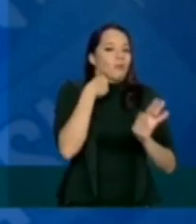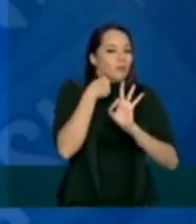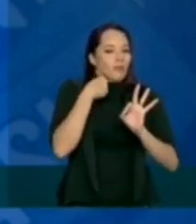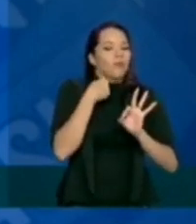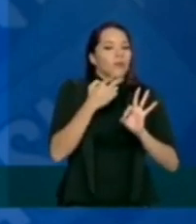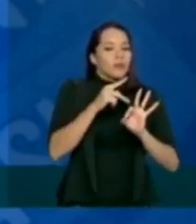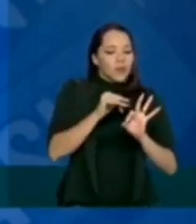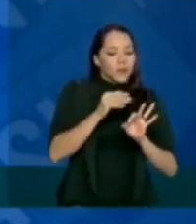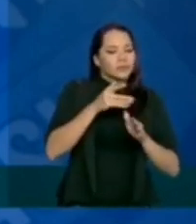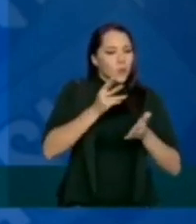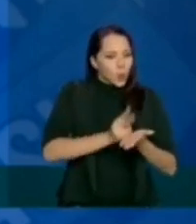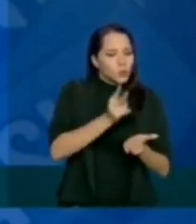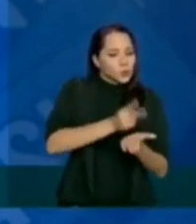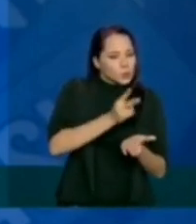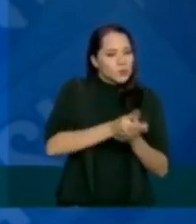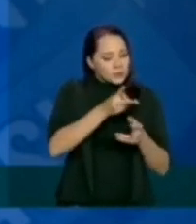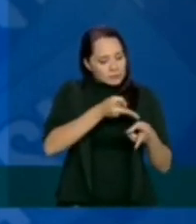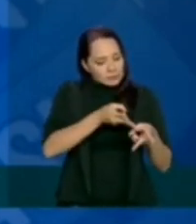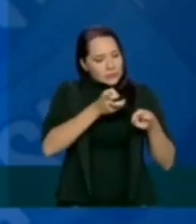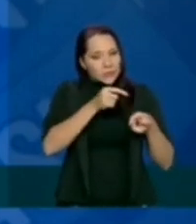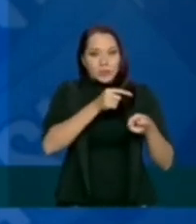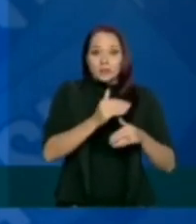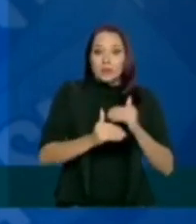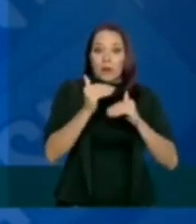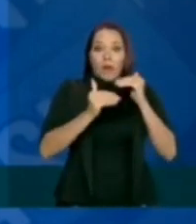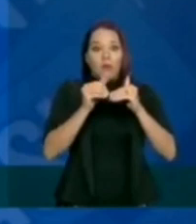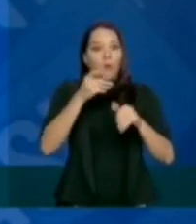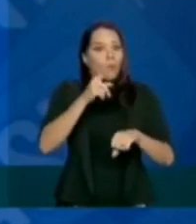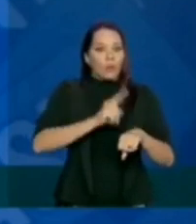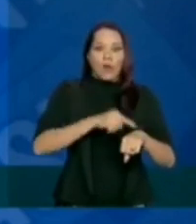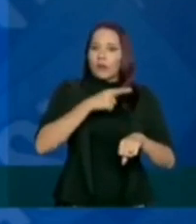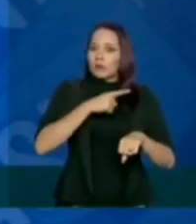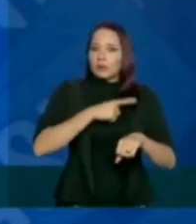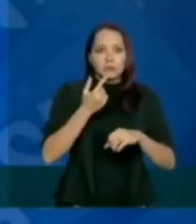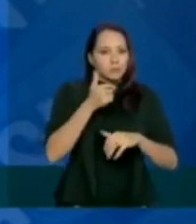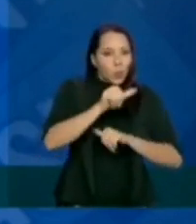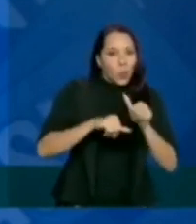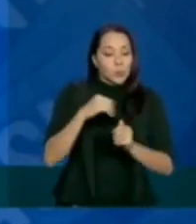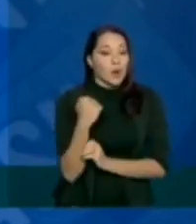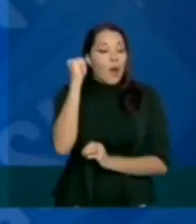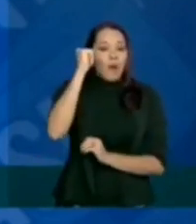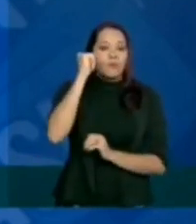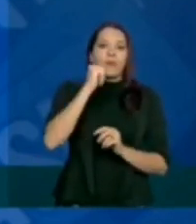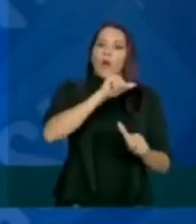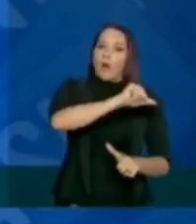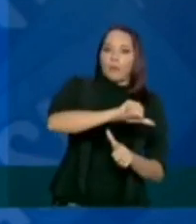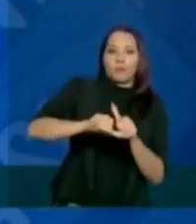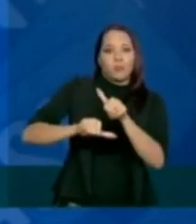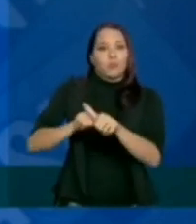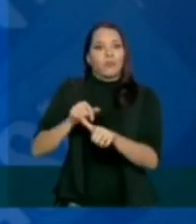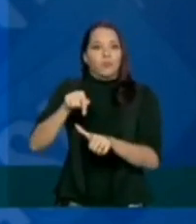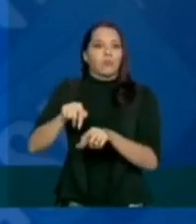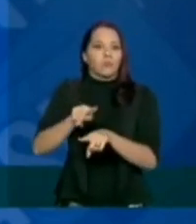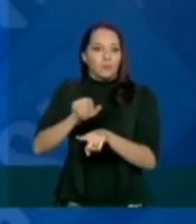prosseguindo, caso o seu caso se agrave, ou ele já tenha de imediato uma maior gravidade, ele vai prosseguir para